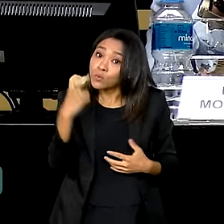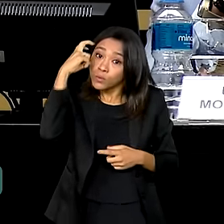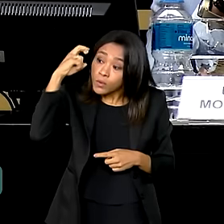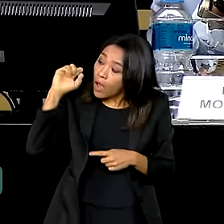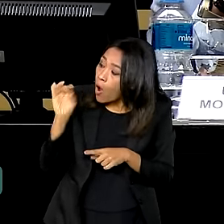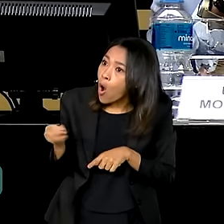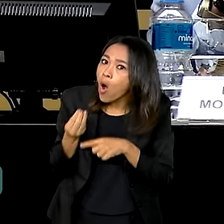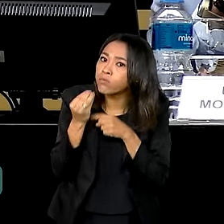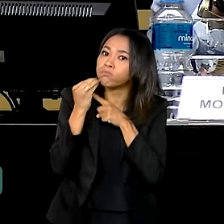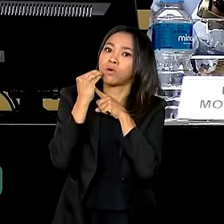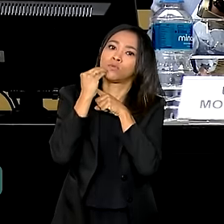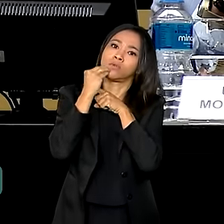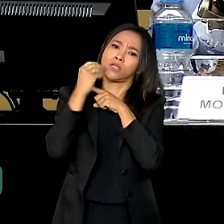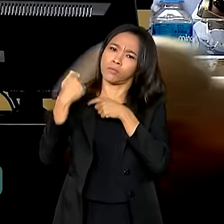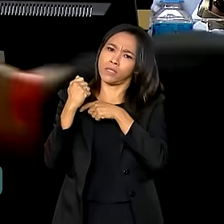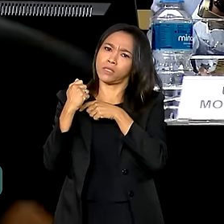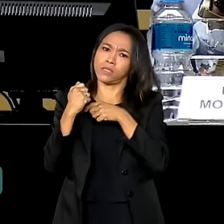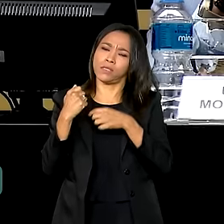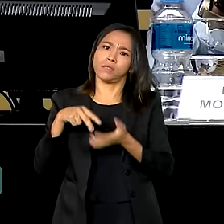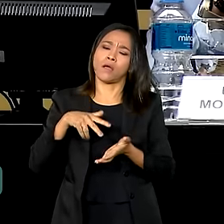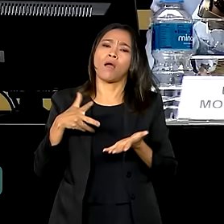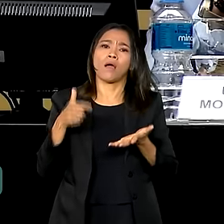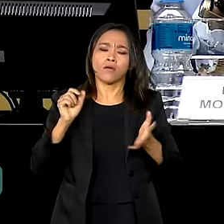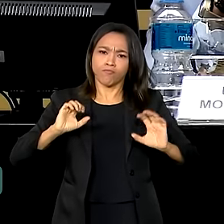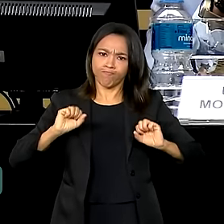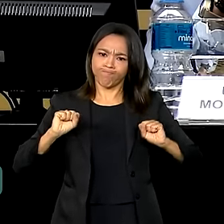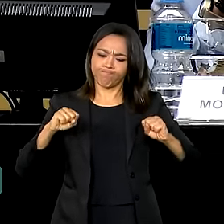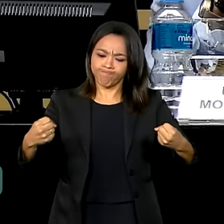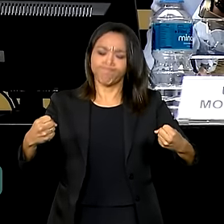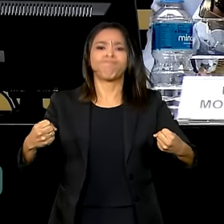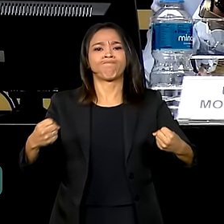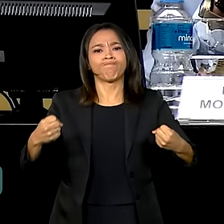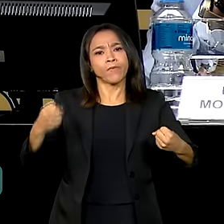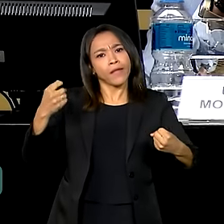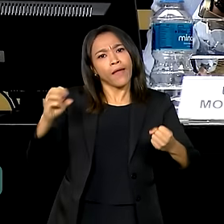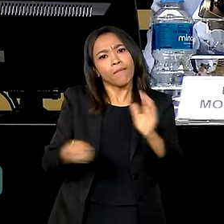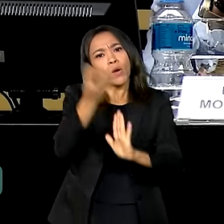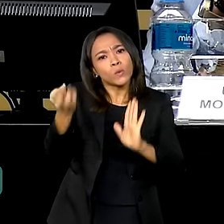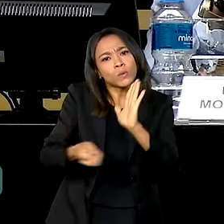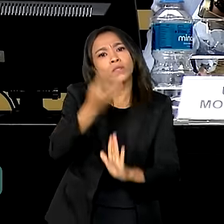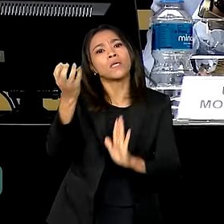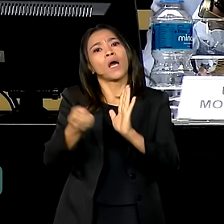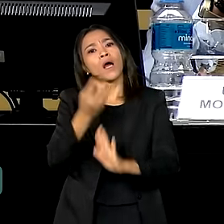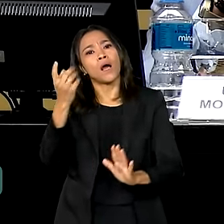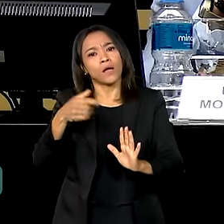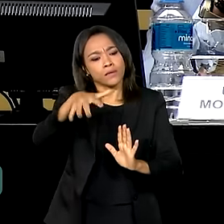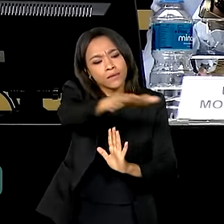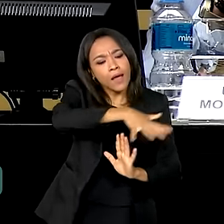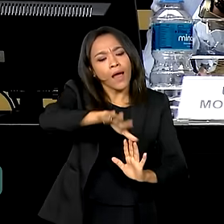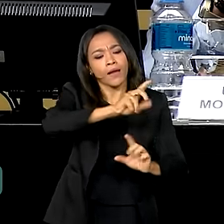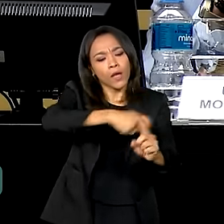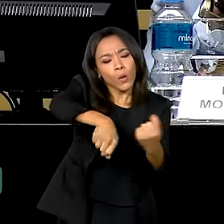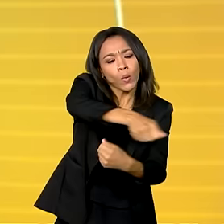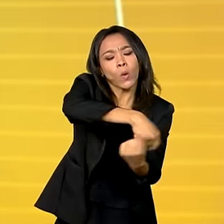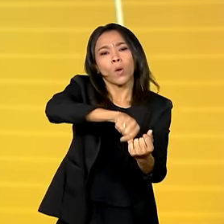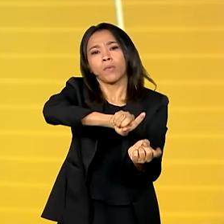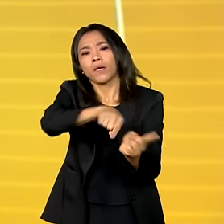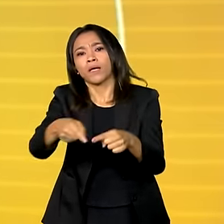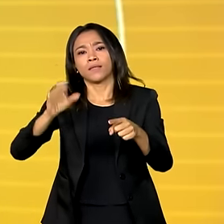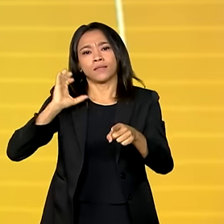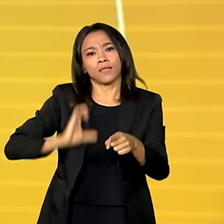precisa consolidar seu lugar enquanto indústria criativa, perpassadas pelas dimissões econômicas, cidadãs e democráticas.